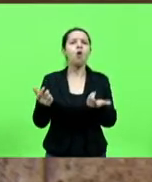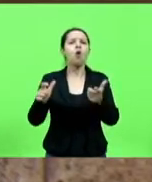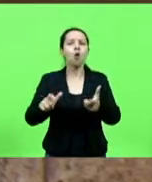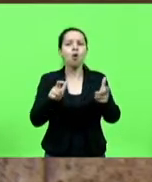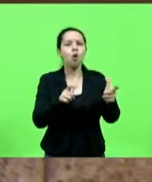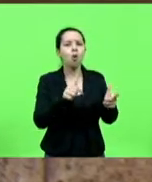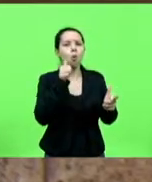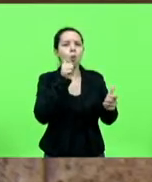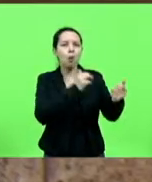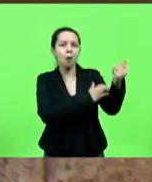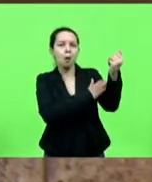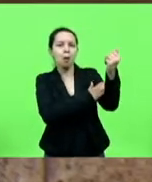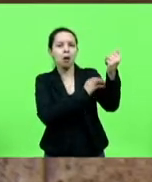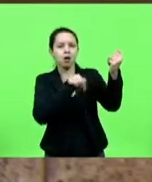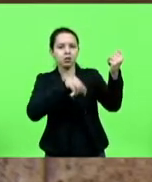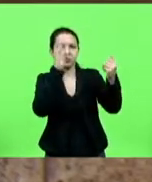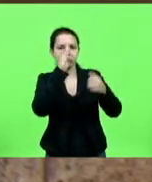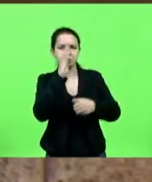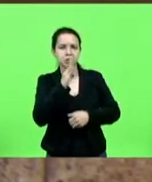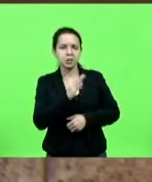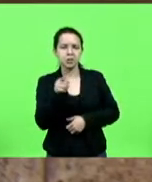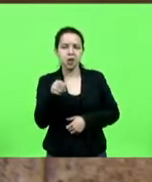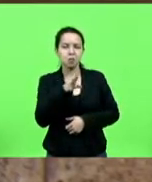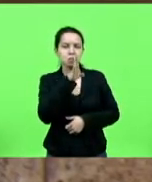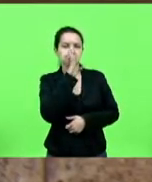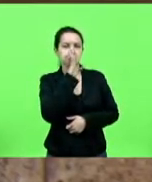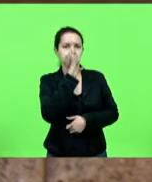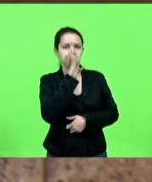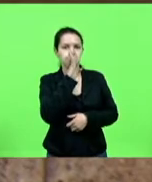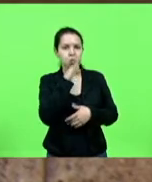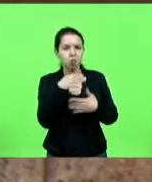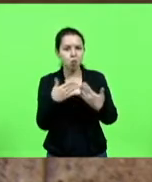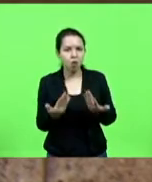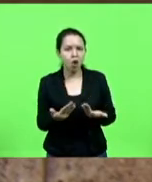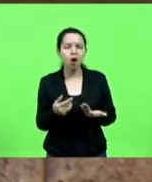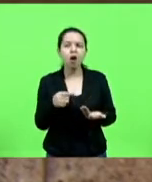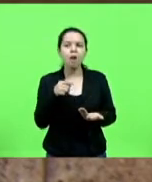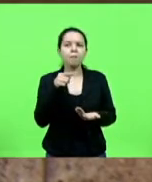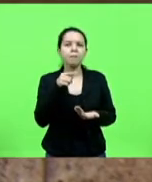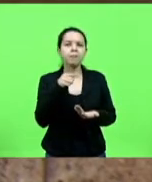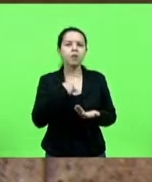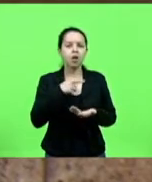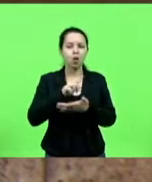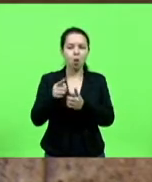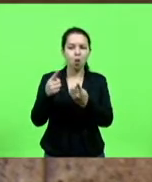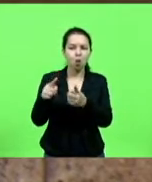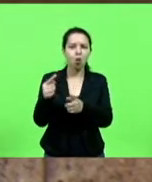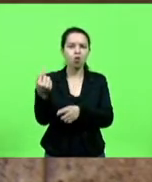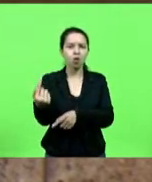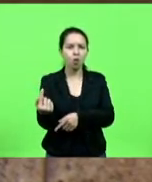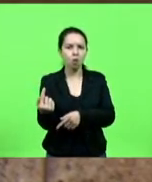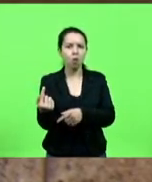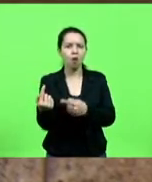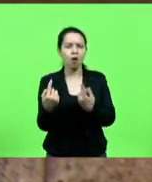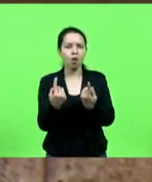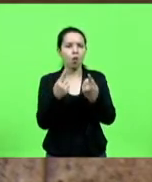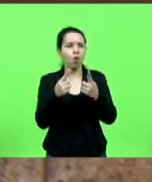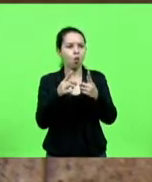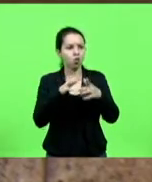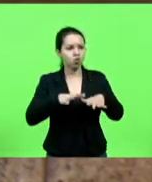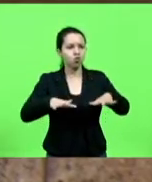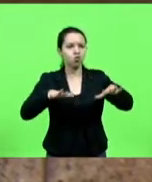caladas uma cena daquela? Cadê aquela história de mexeu com uma, mexeu com todas? Está muito mais para a nossa cara,